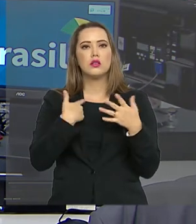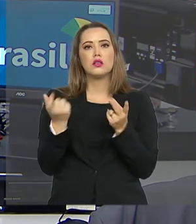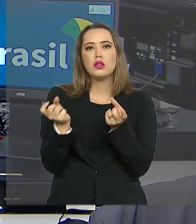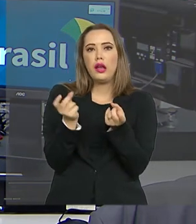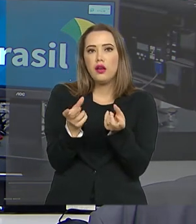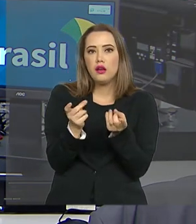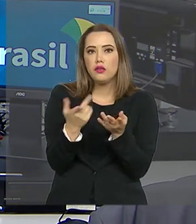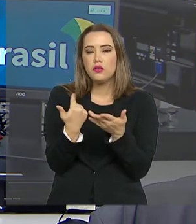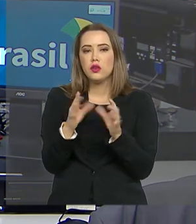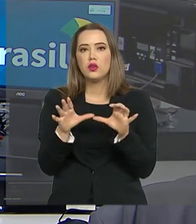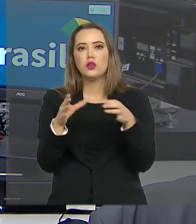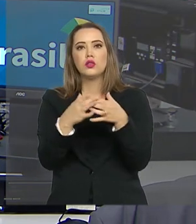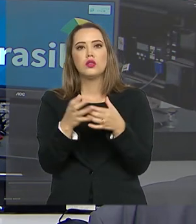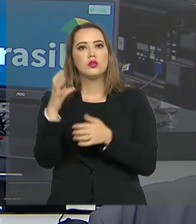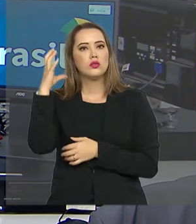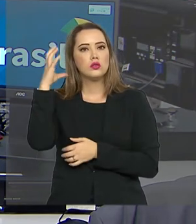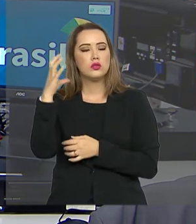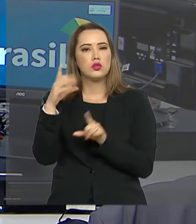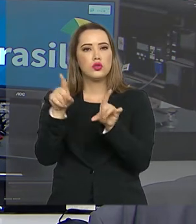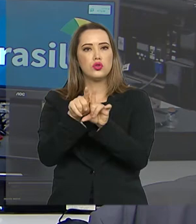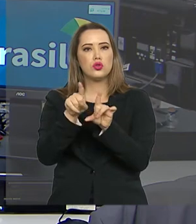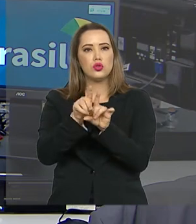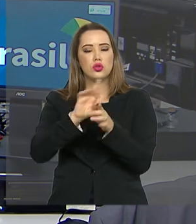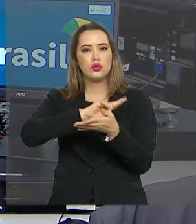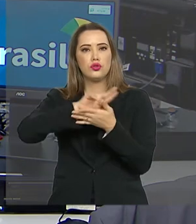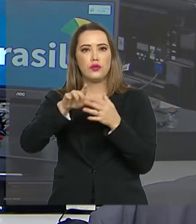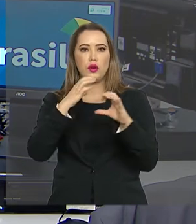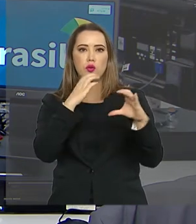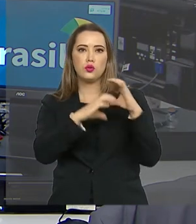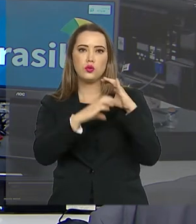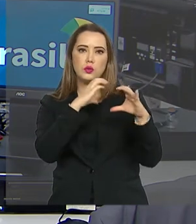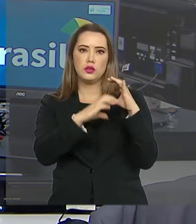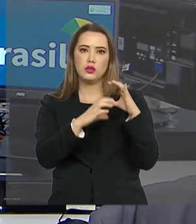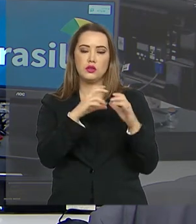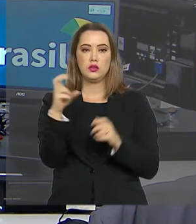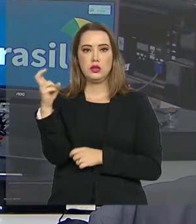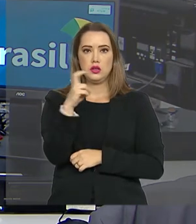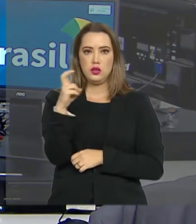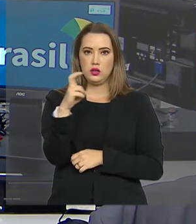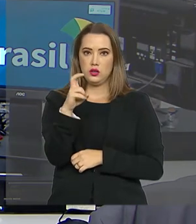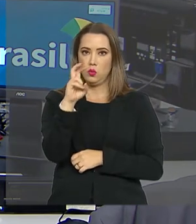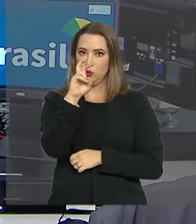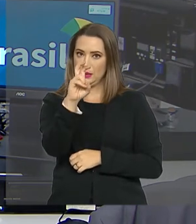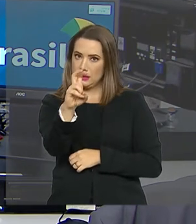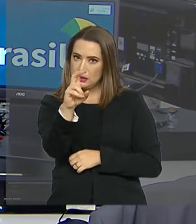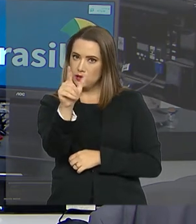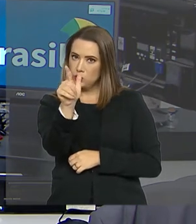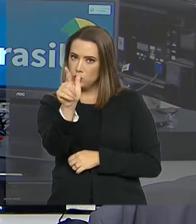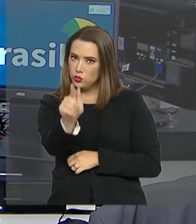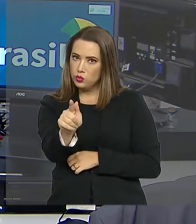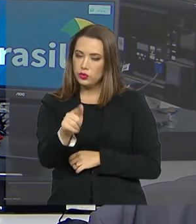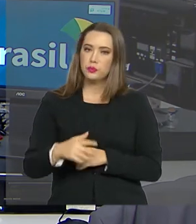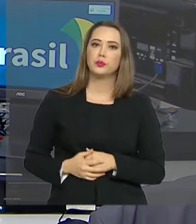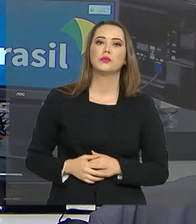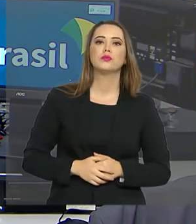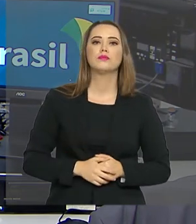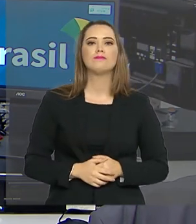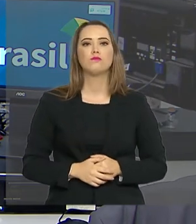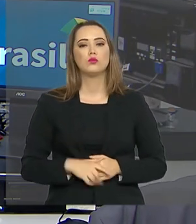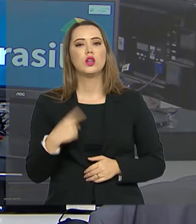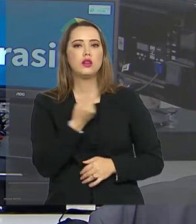o leilão do espectro de radiofrequências para redes de telecomunicações de quinta geração, o leilão 5G.